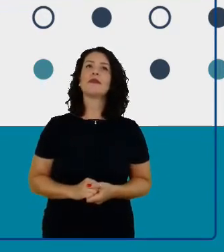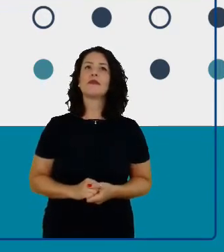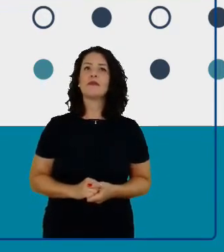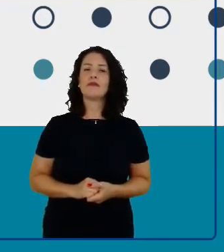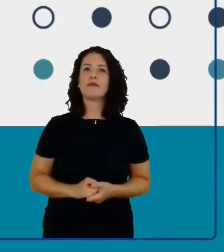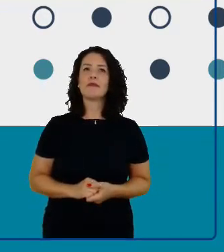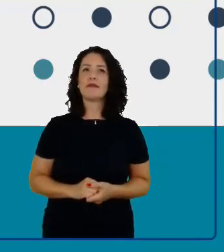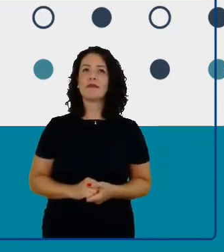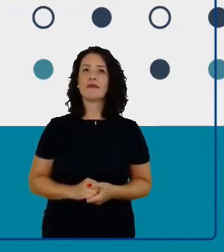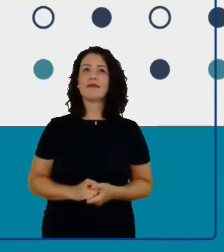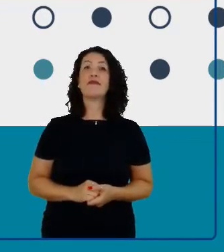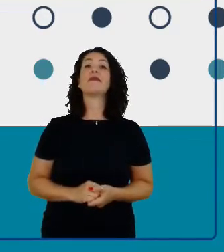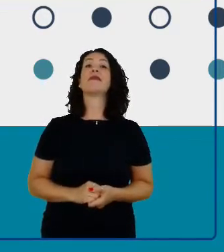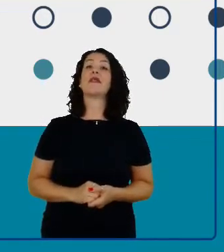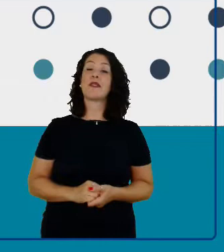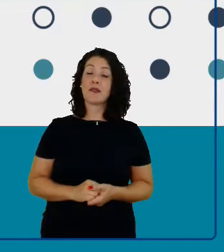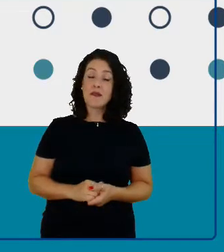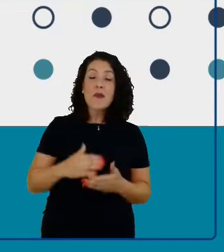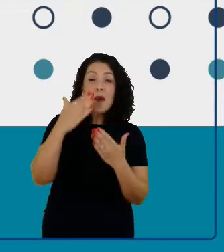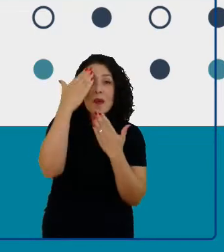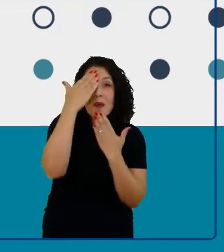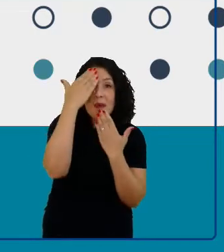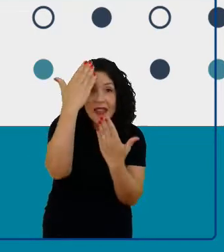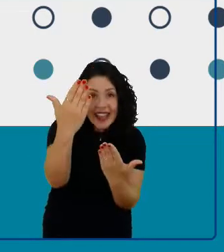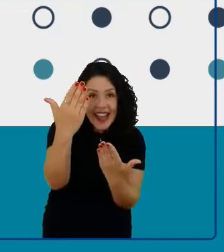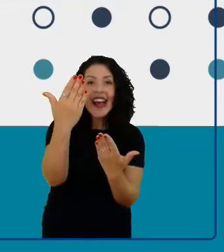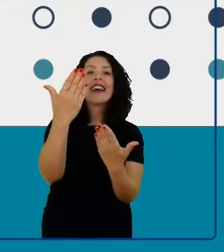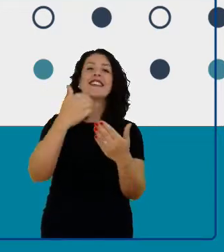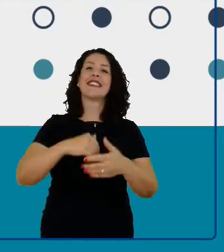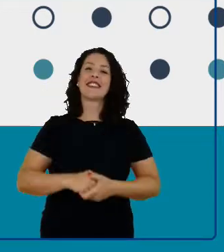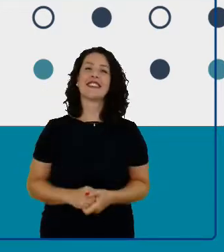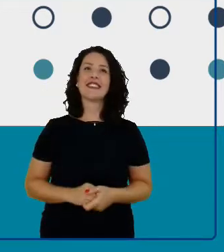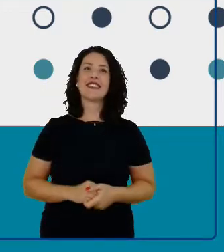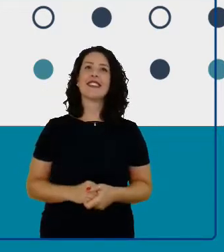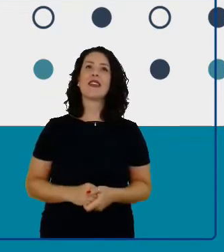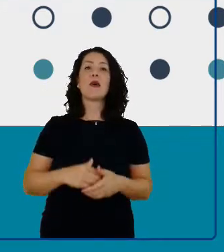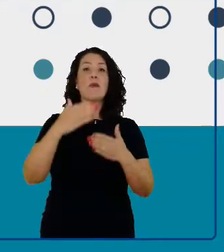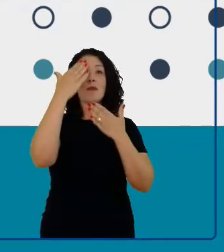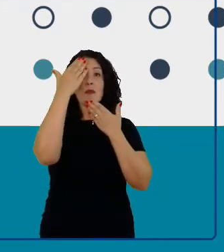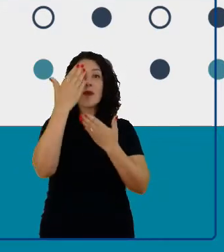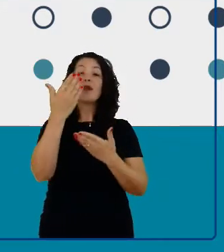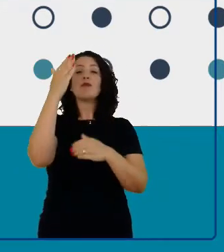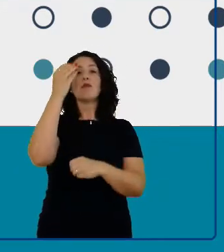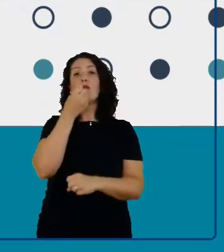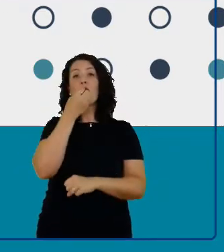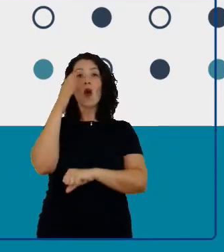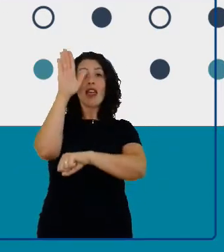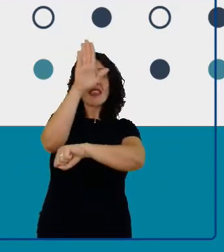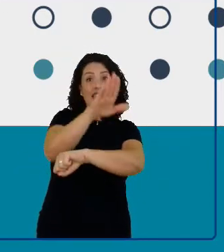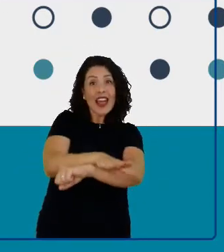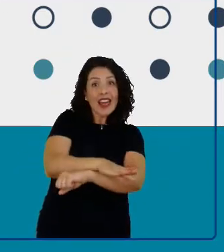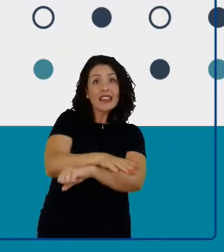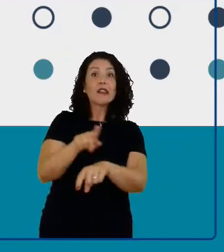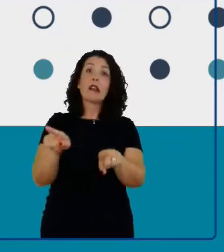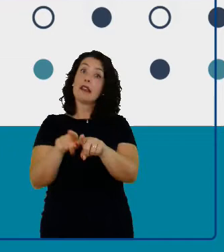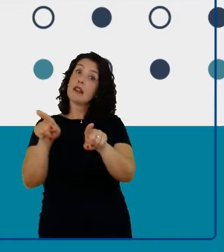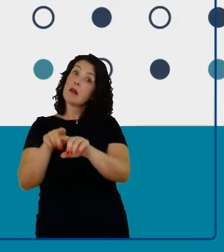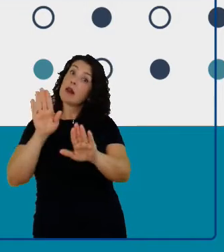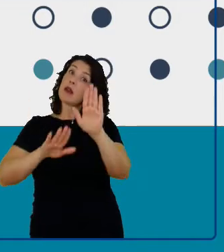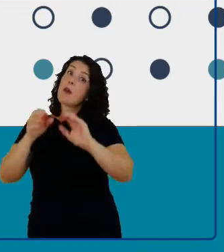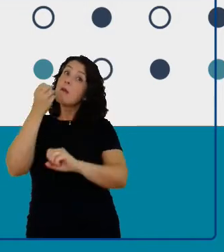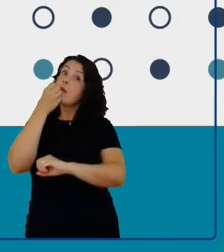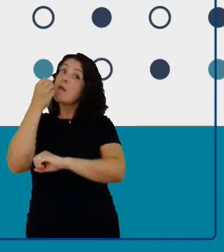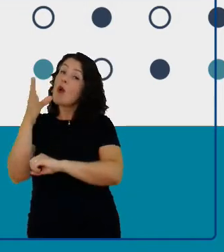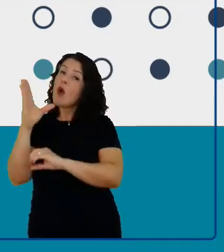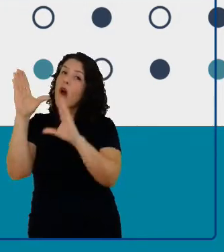Muito obrigado, Ana Paula. Boa tarde e boa noite para as pessoas no Reino